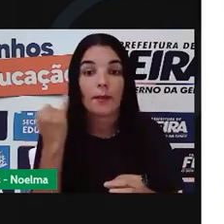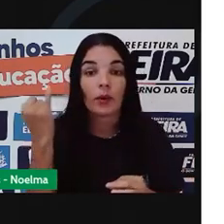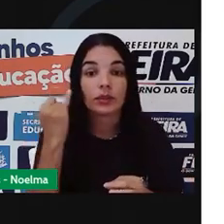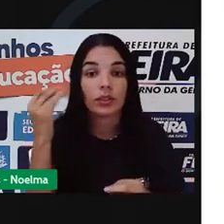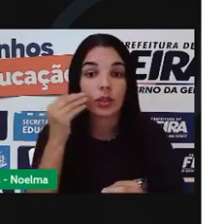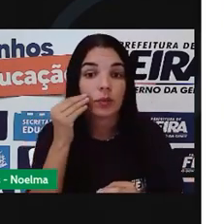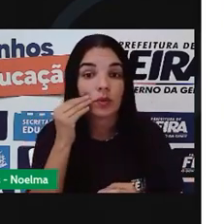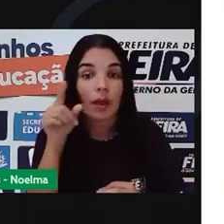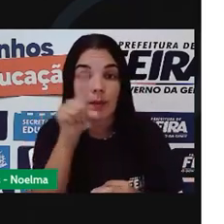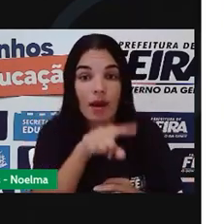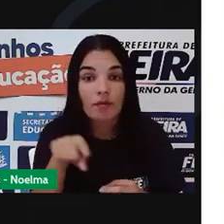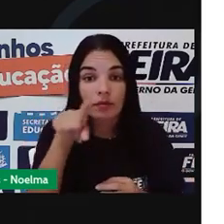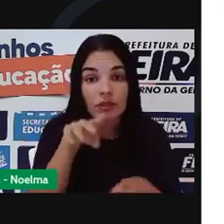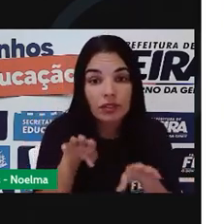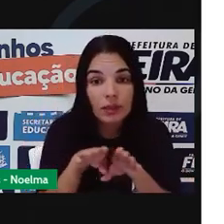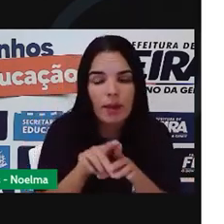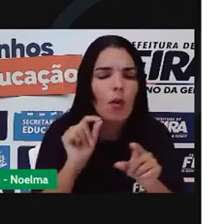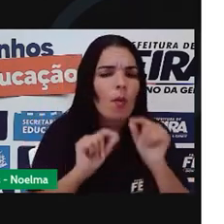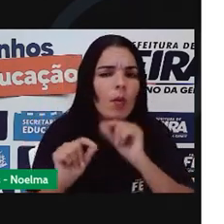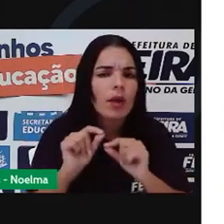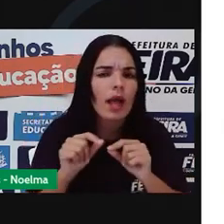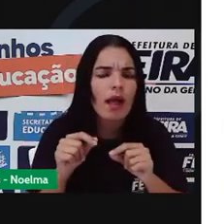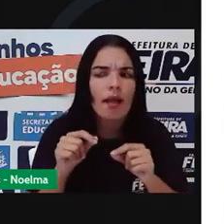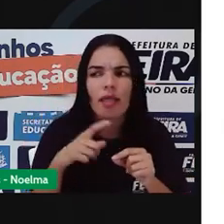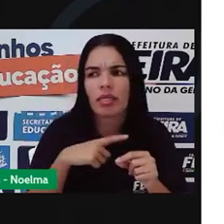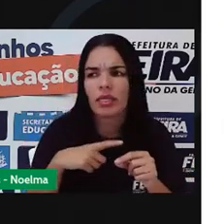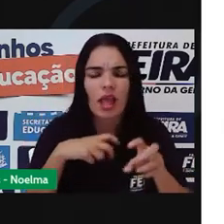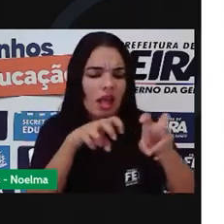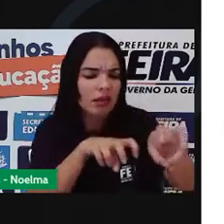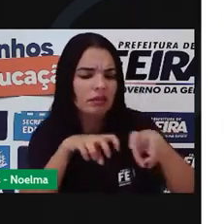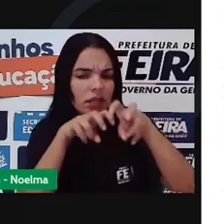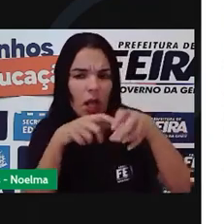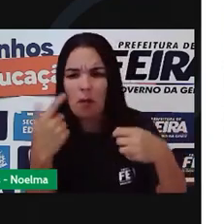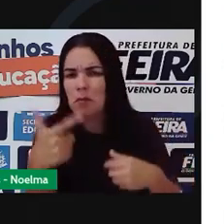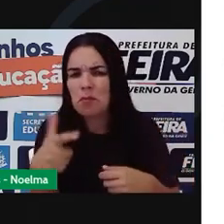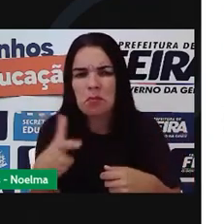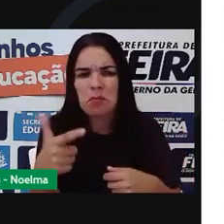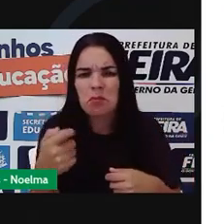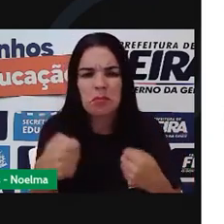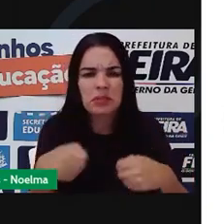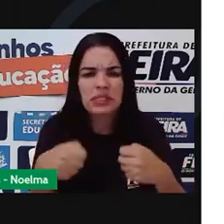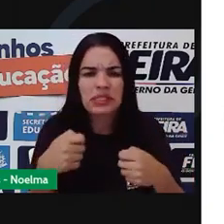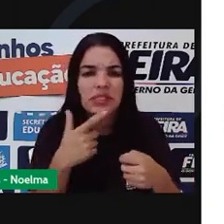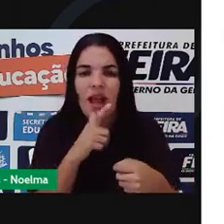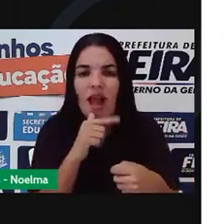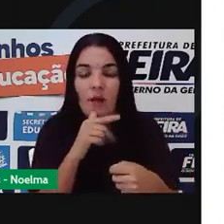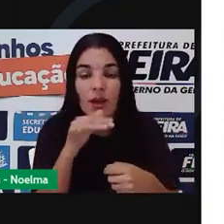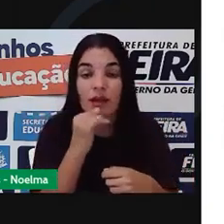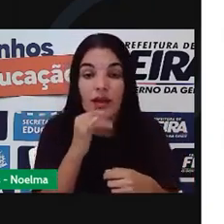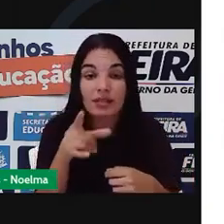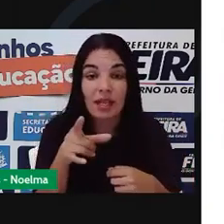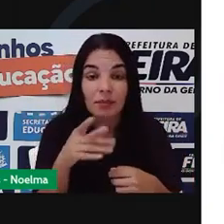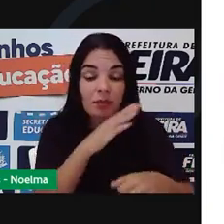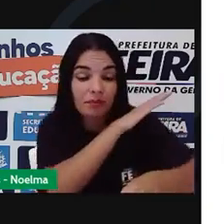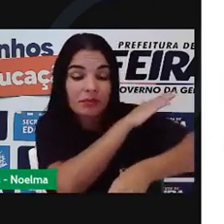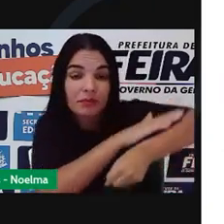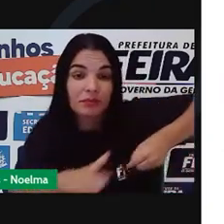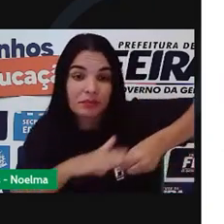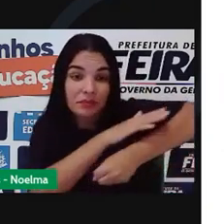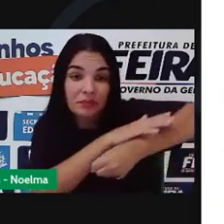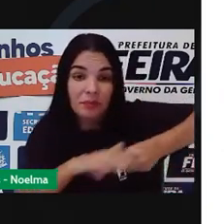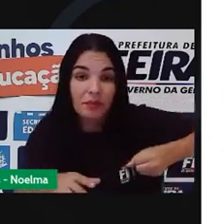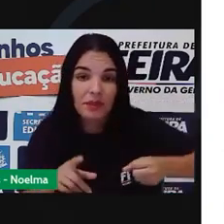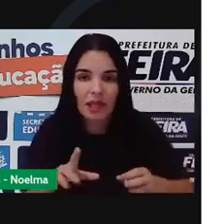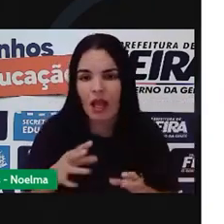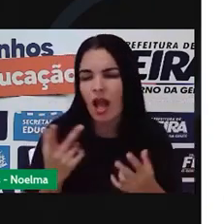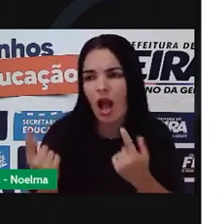que tem determinadas lavouras que não precisam ser irrigadas, como por exemplo aqui. Nós temos a mandioca ou alguns lugares conhecidos